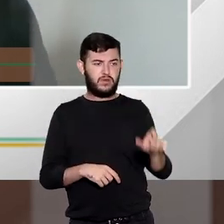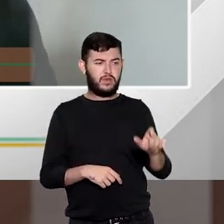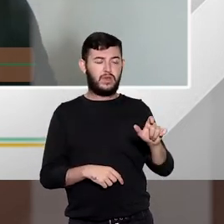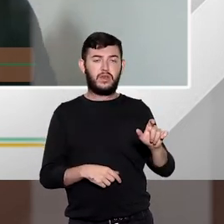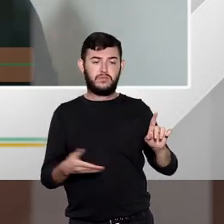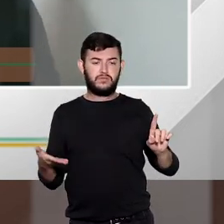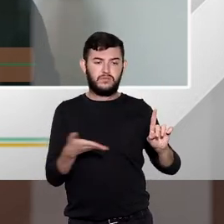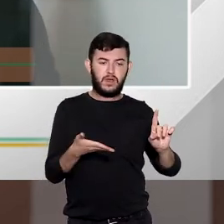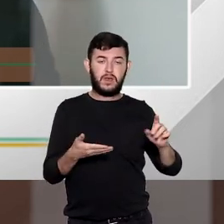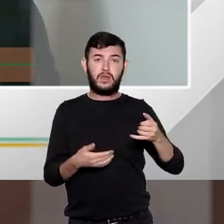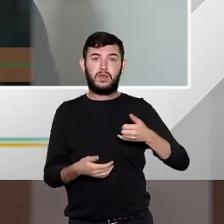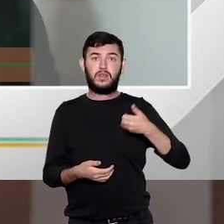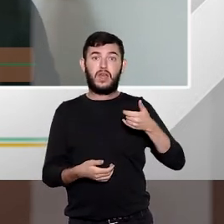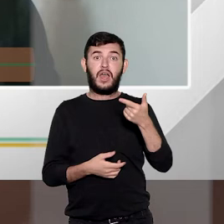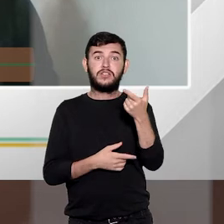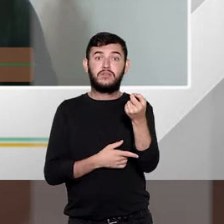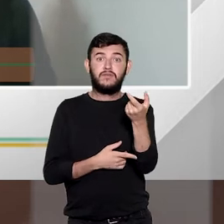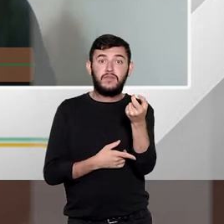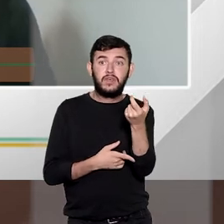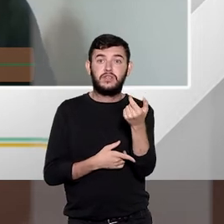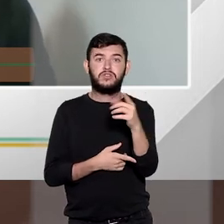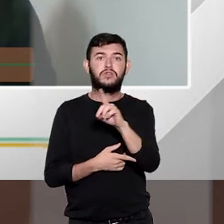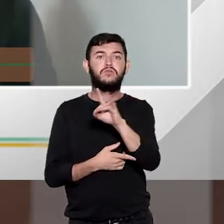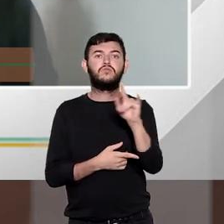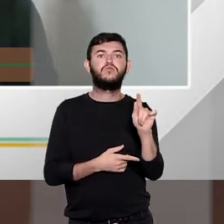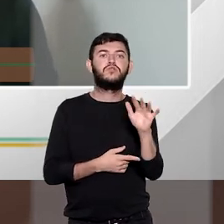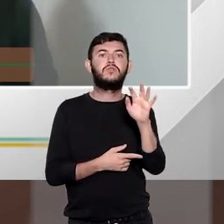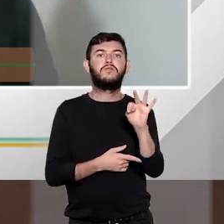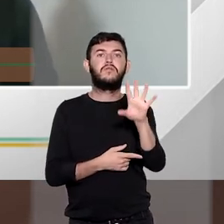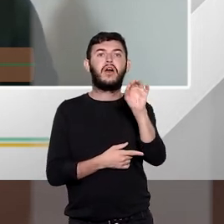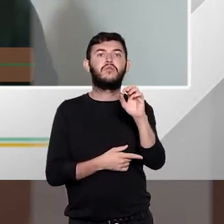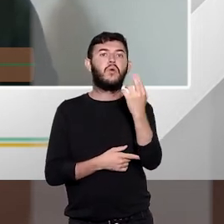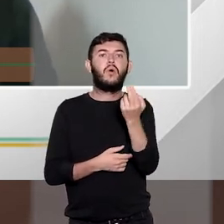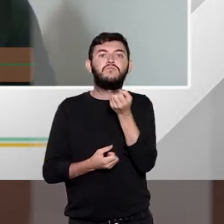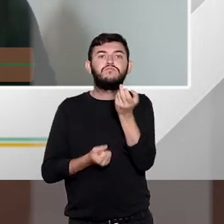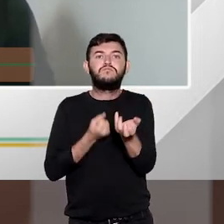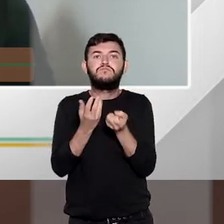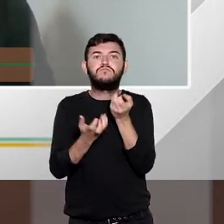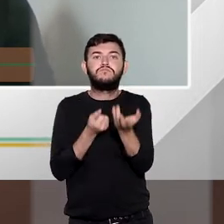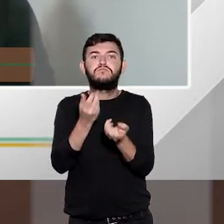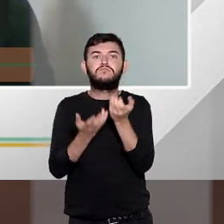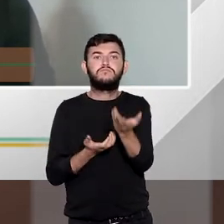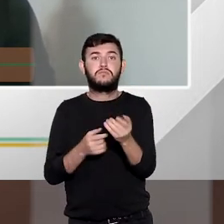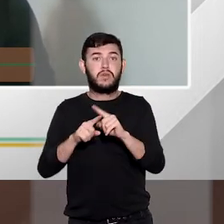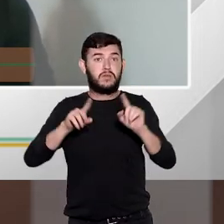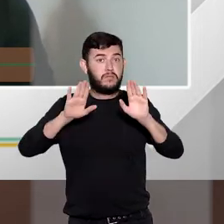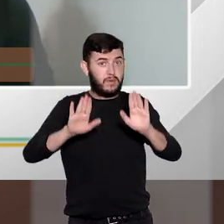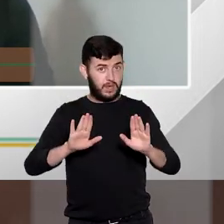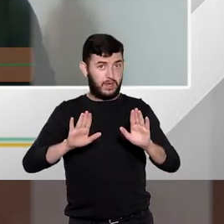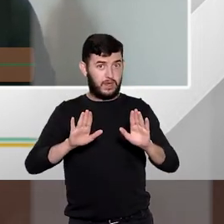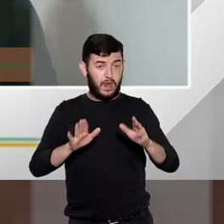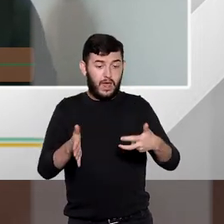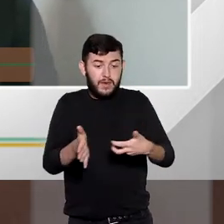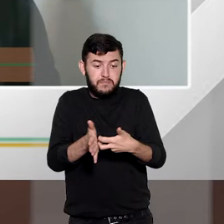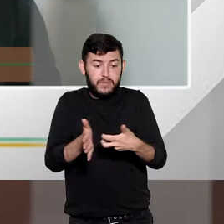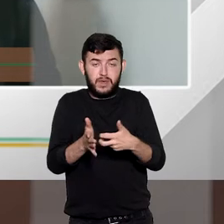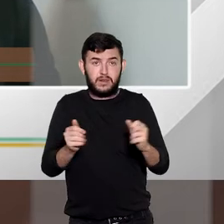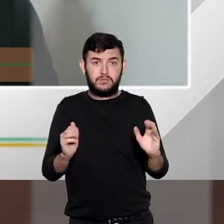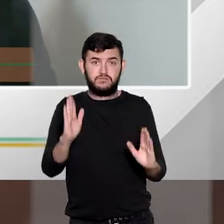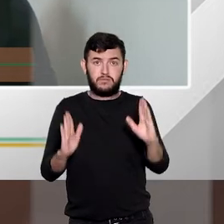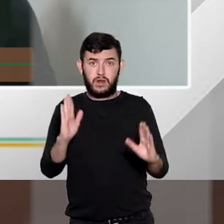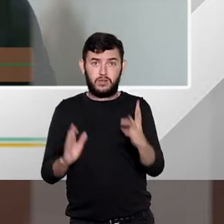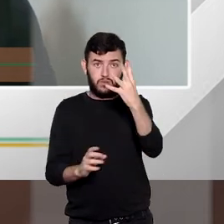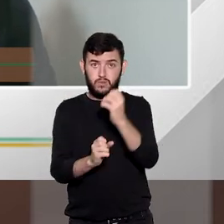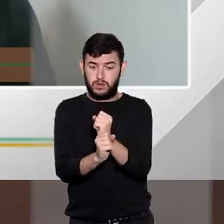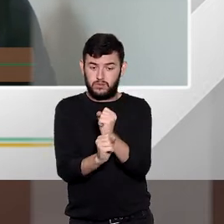tinha 20 anos na data do fato ou que ele confessou o fato. Em tese, a pena desse cara vai continuar nos 4 pelo óbice da